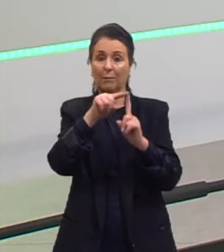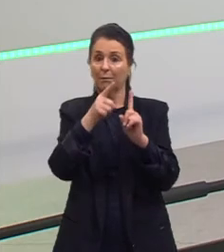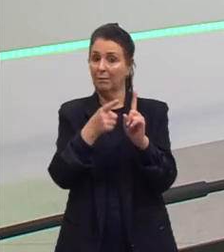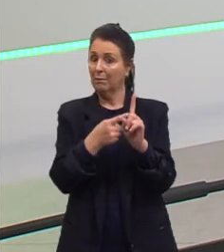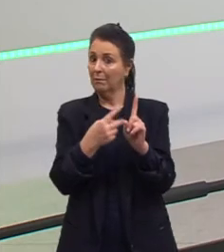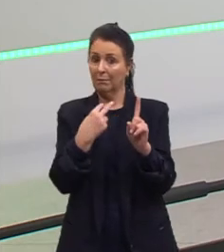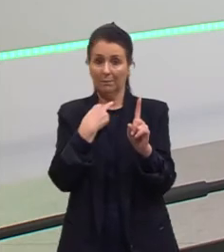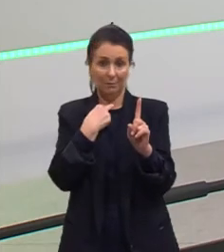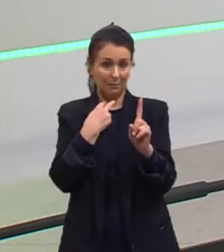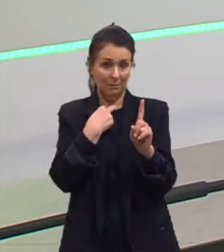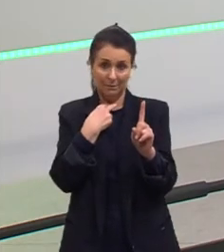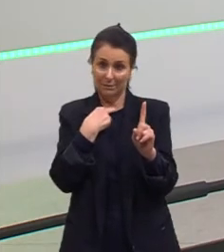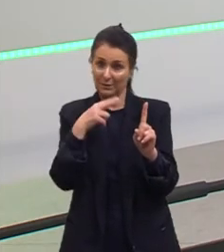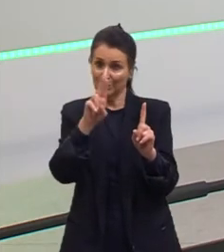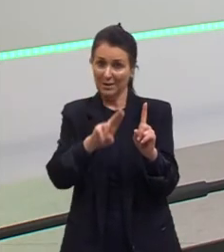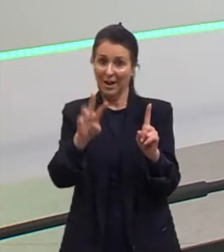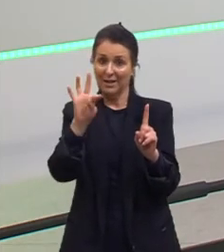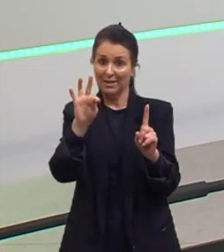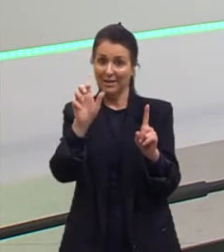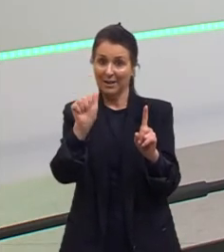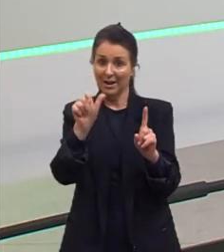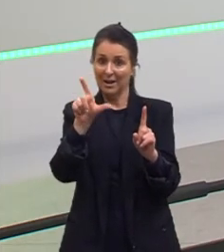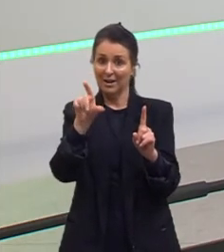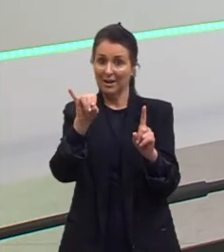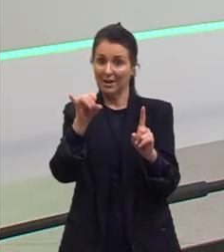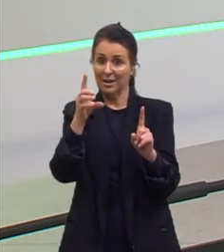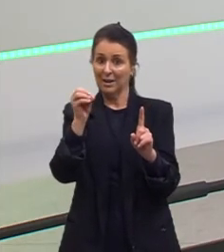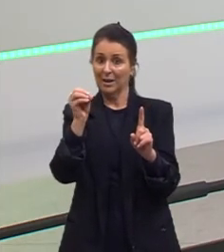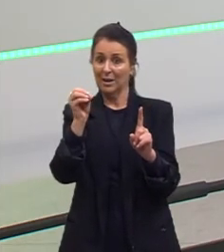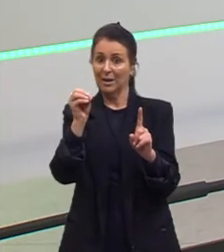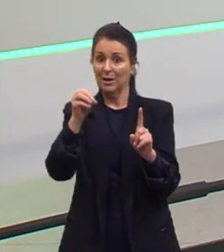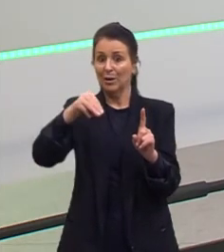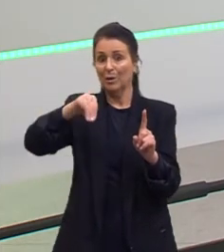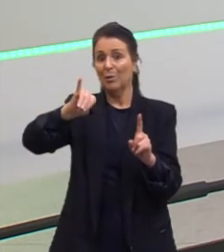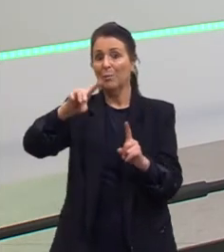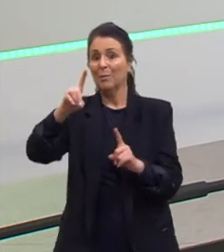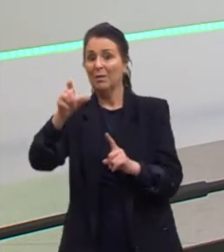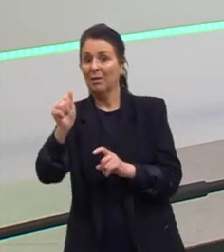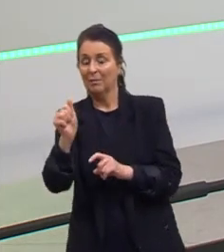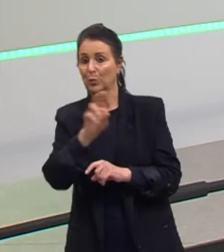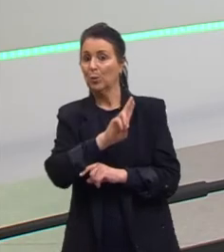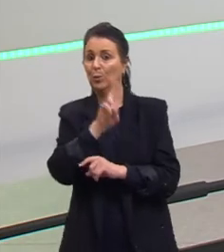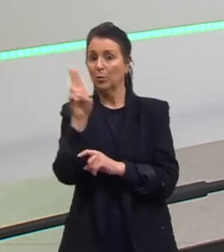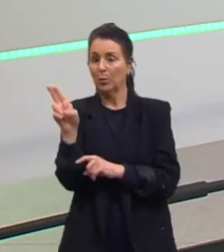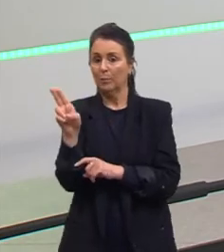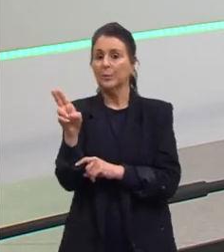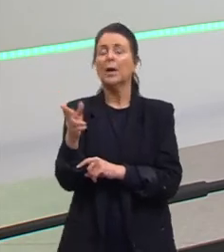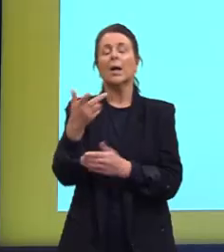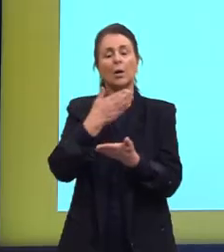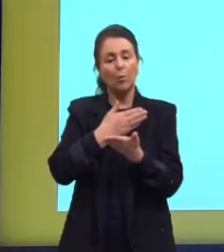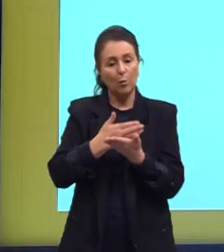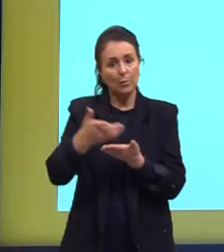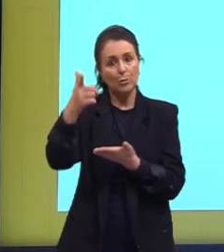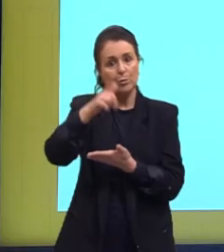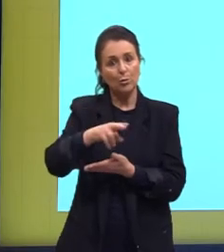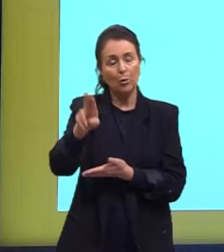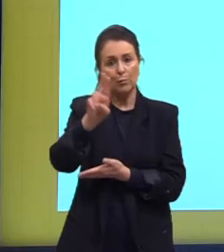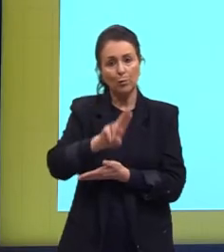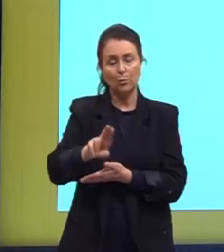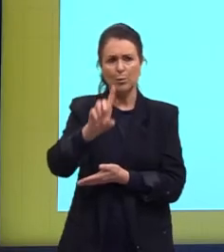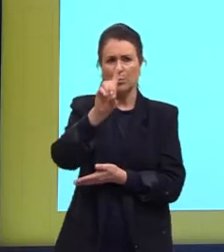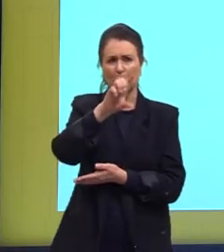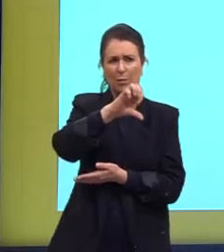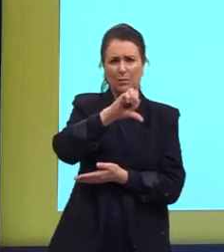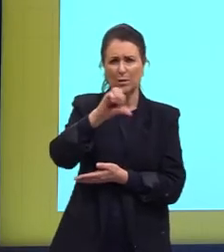para quem estava grávida, porque tem toda a questão da formação do bebê. Mas, ele então foi reintroduzido no mercado em 1990